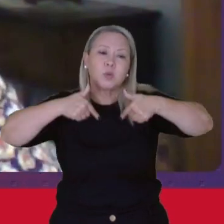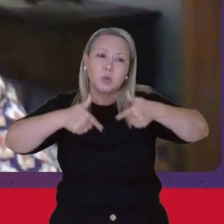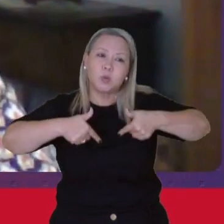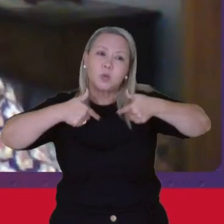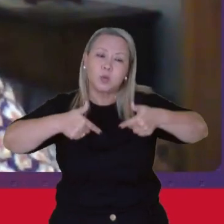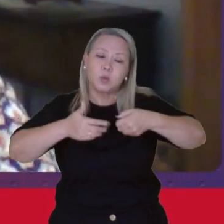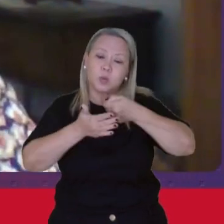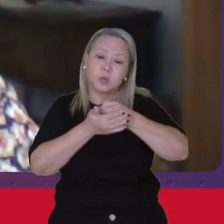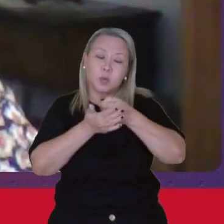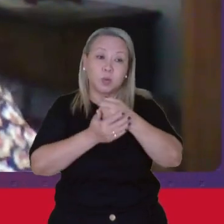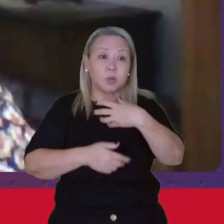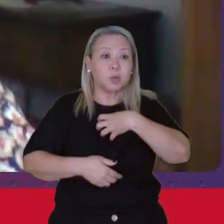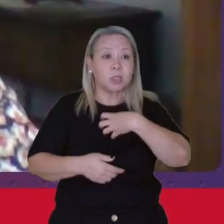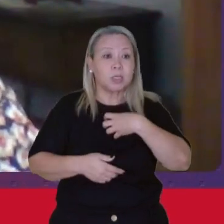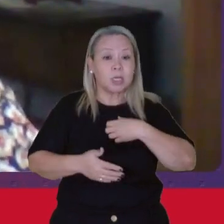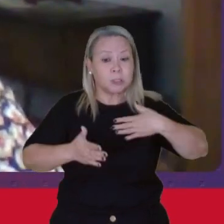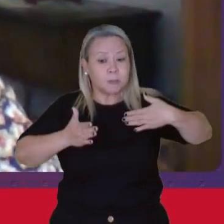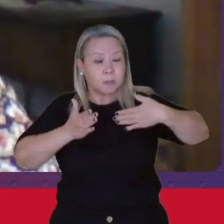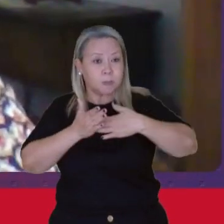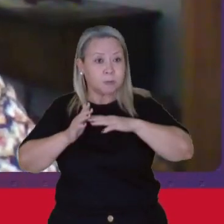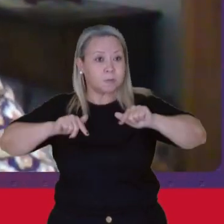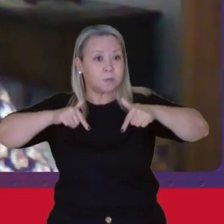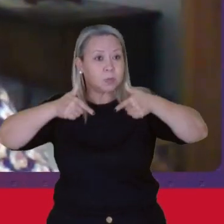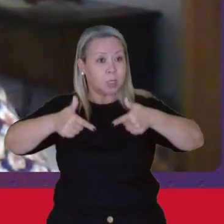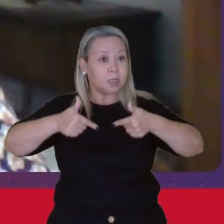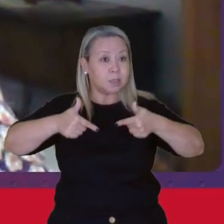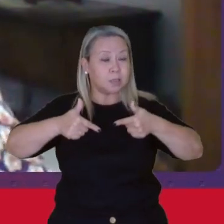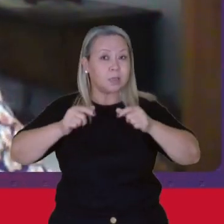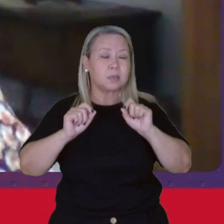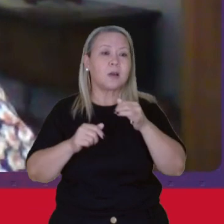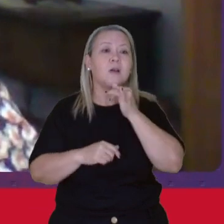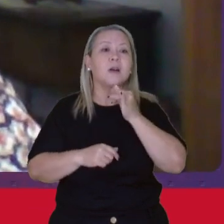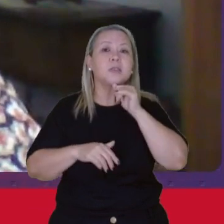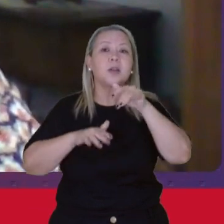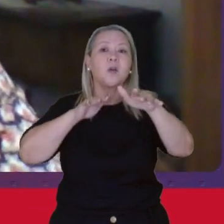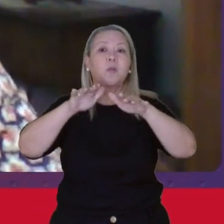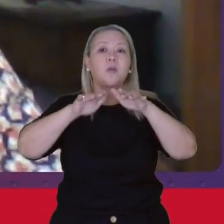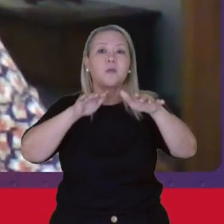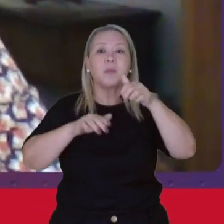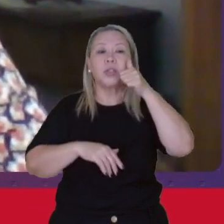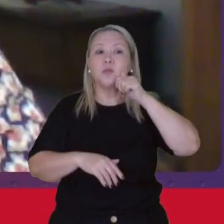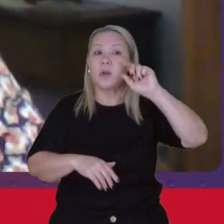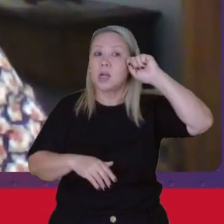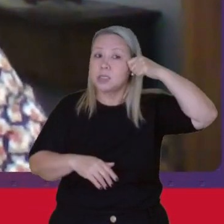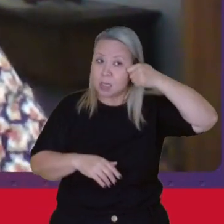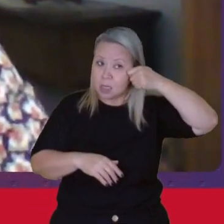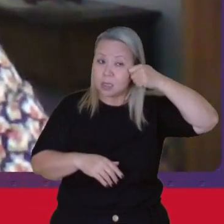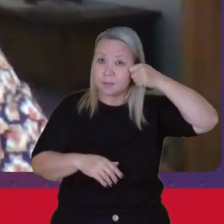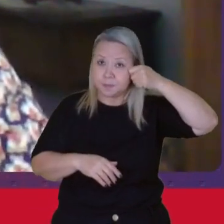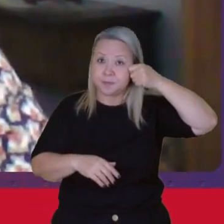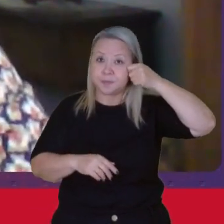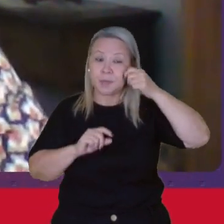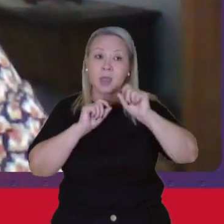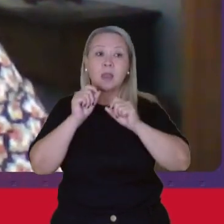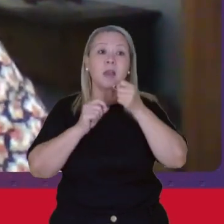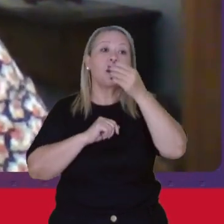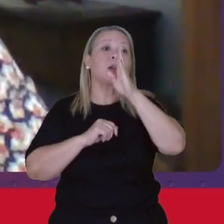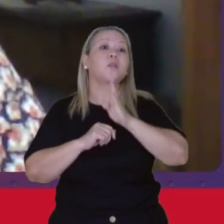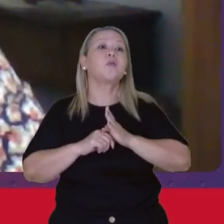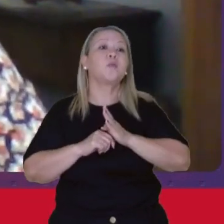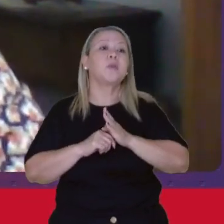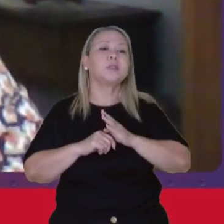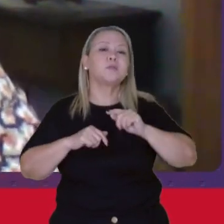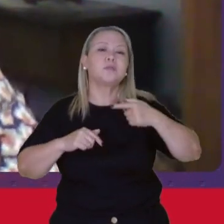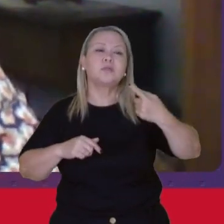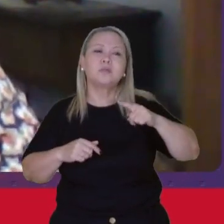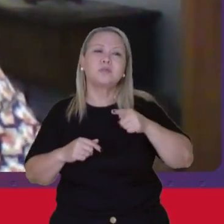formas de resistência A exemplo do movimento de mulheres negras Que no Brasil tem uma